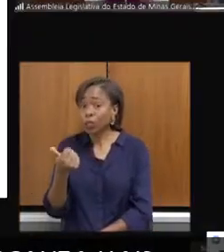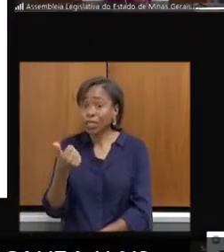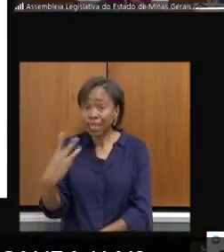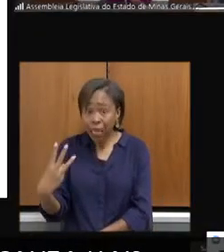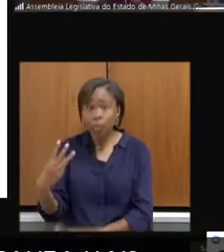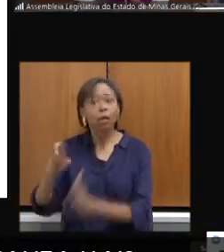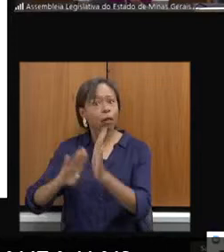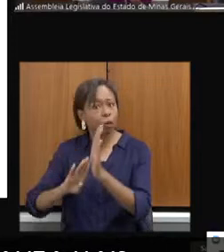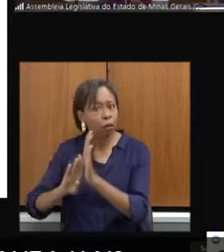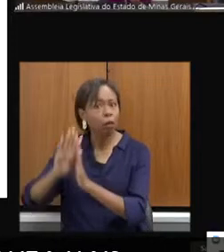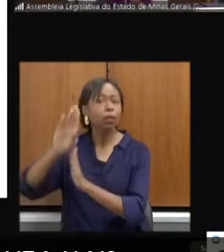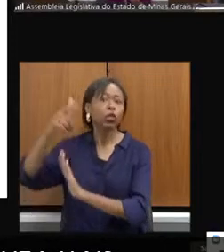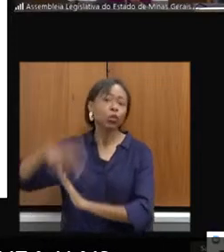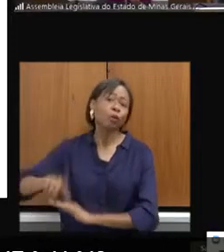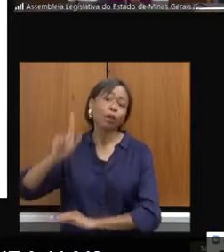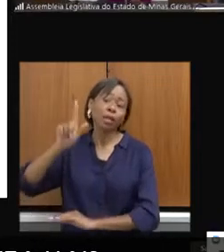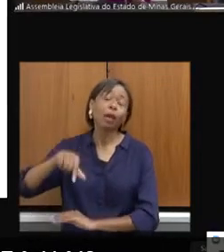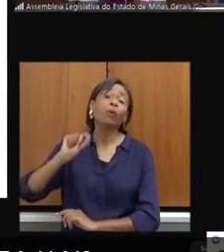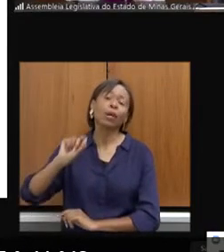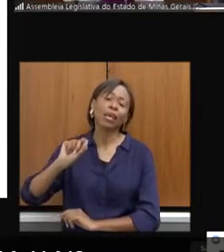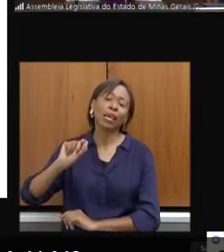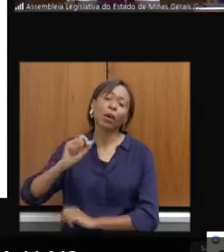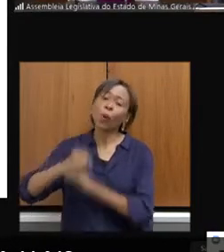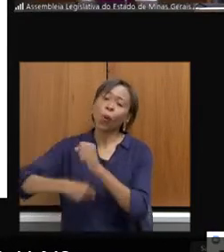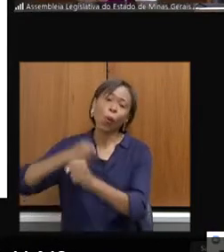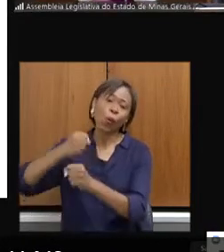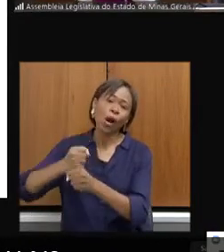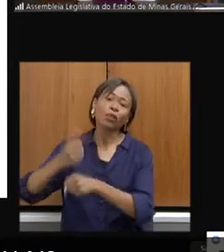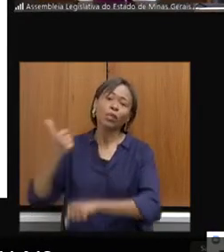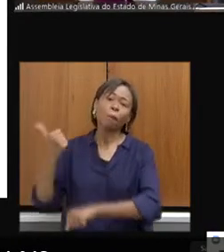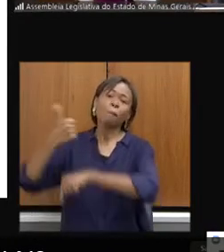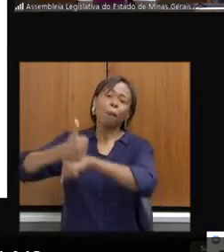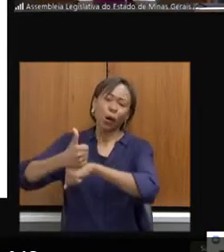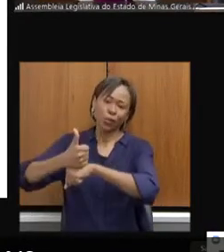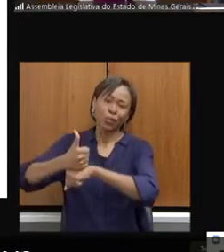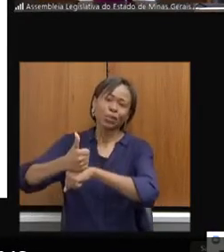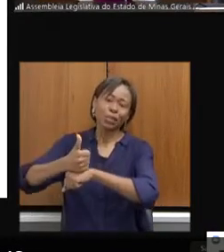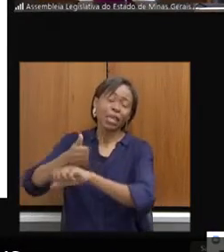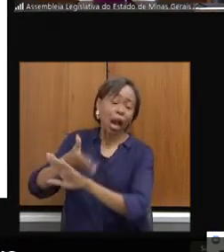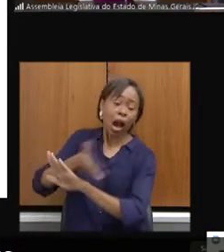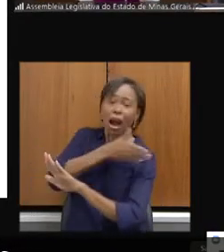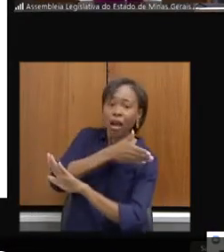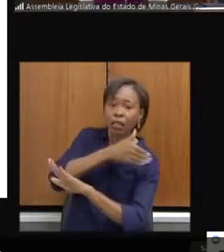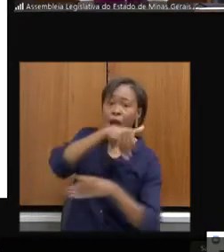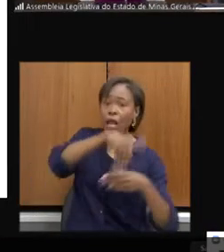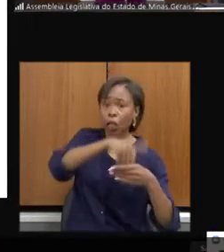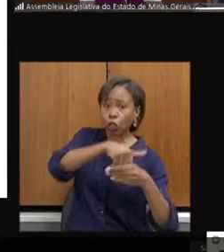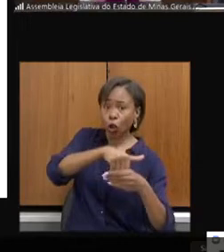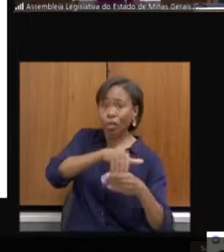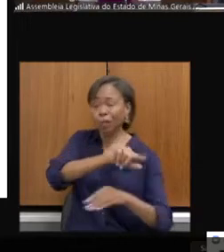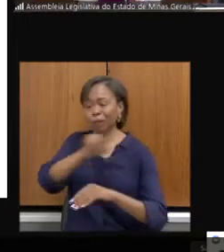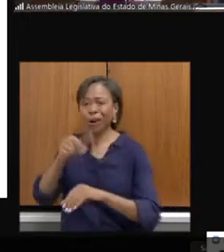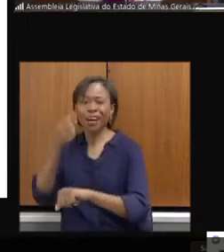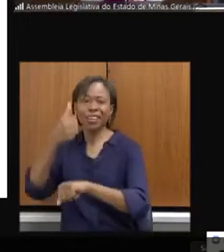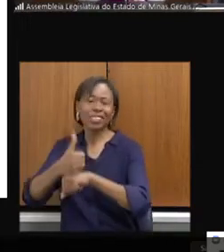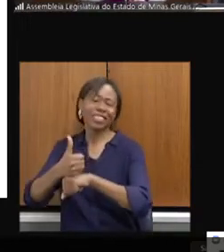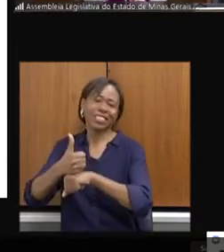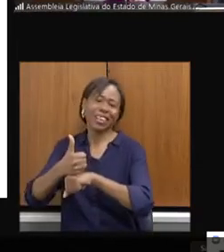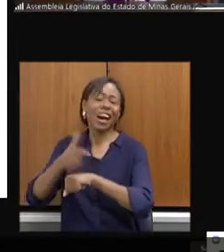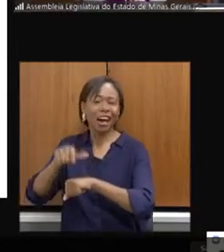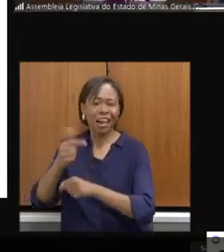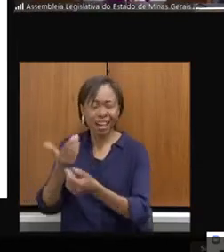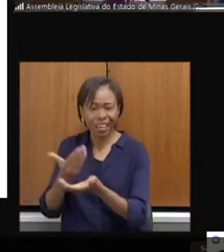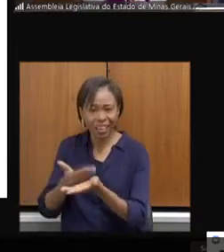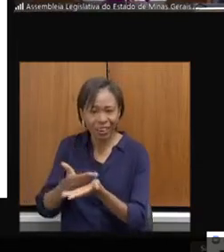o ano da primeira gestão municipal ali após as eleições. E aí cresce novamente, porque o gestor está entrando na